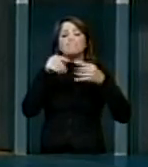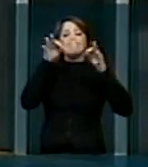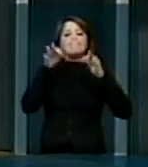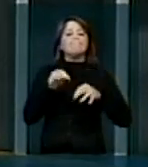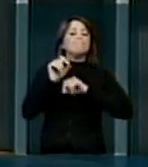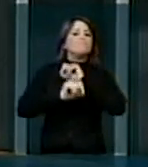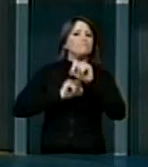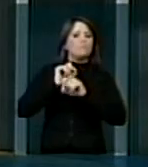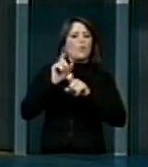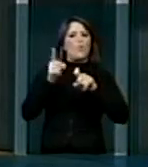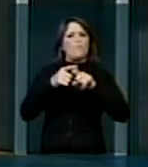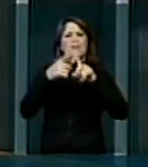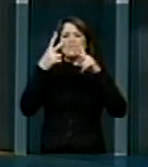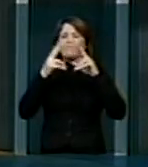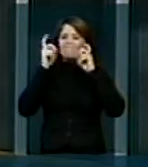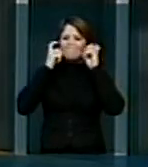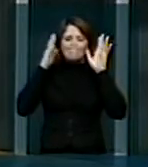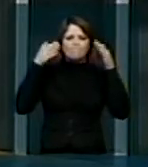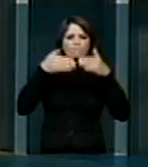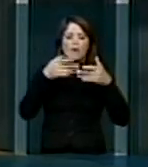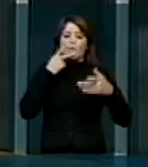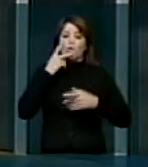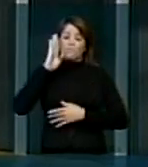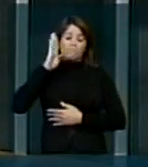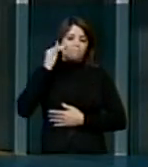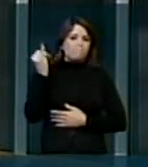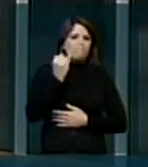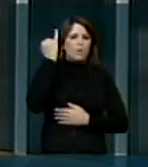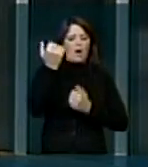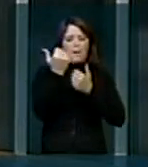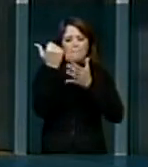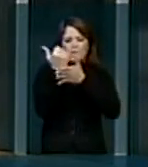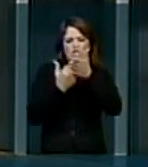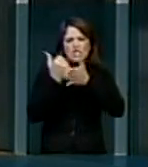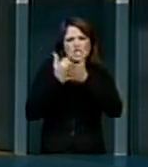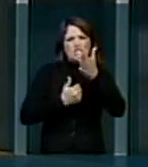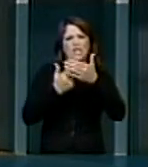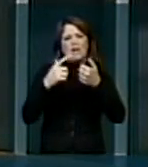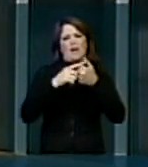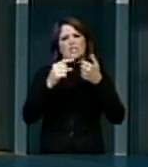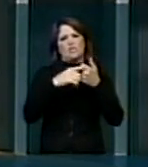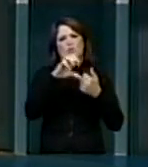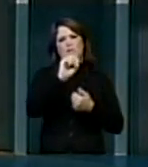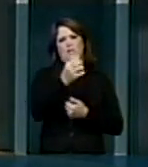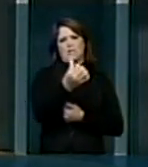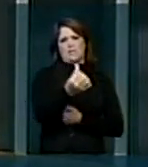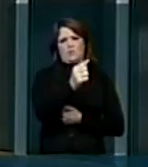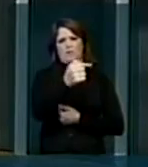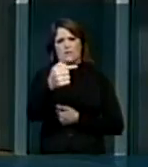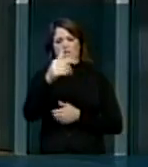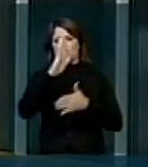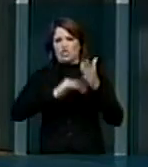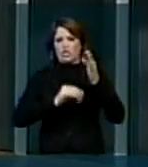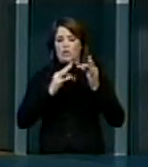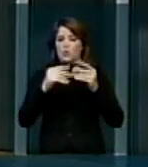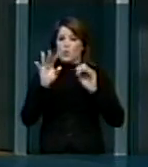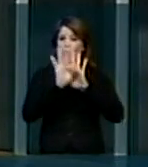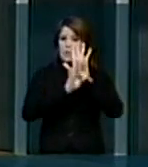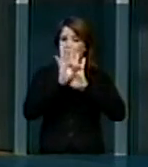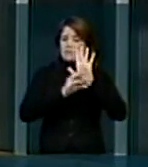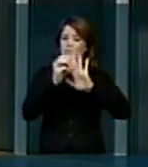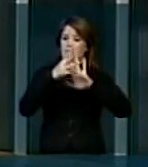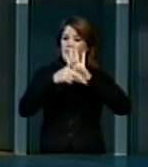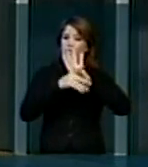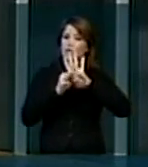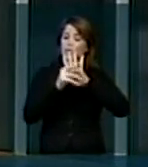o que o médico se preocupa. Suprima seus artigos 86 e 87. O texto disposto na medida